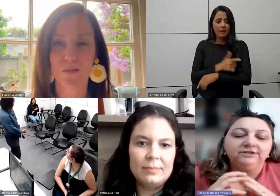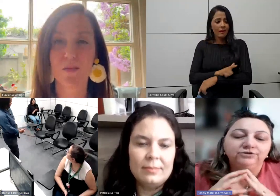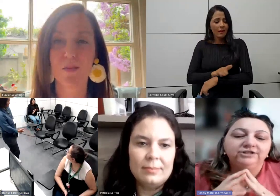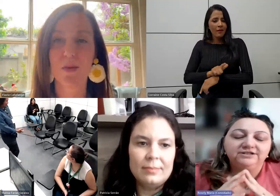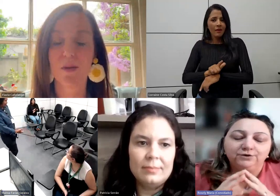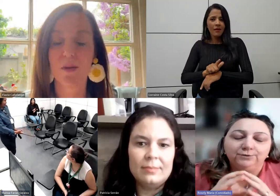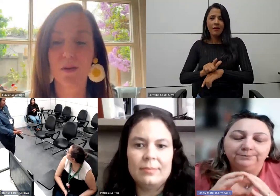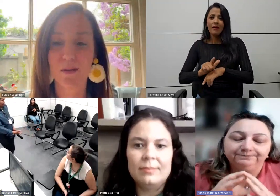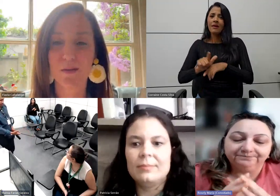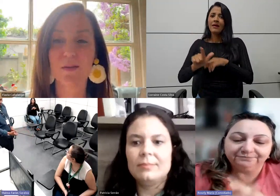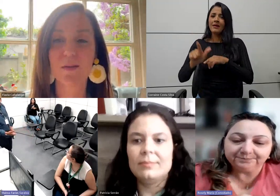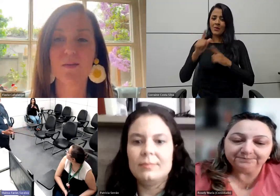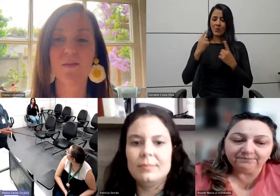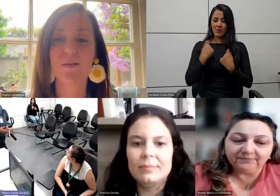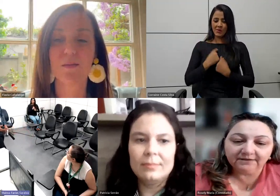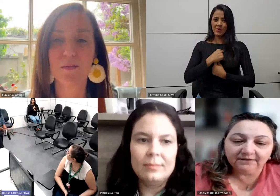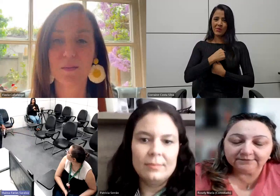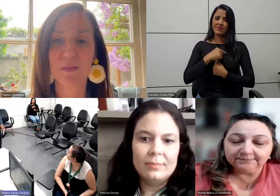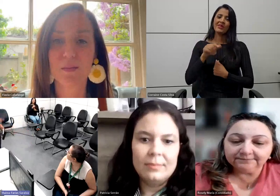contexto do cordão no girassol.